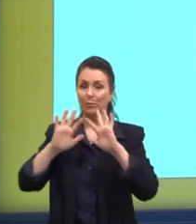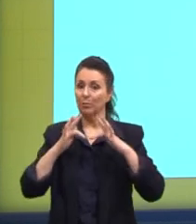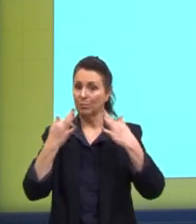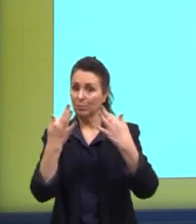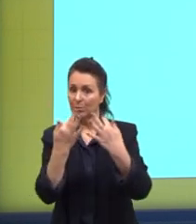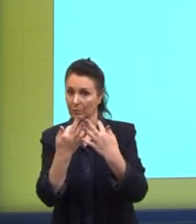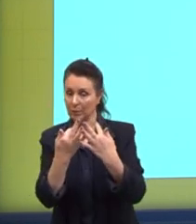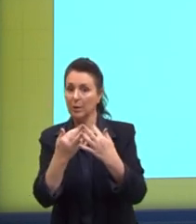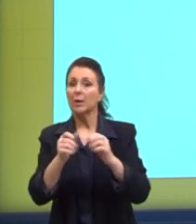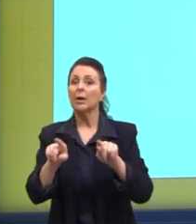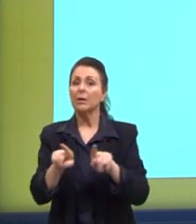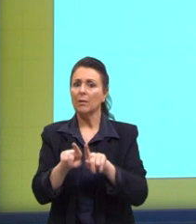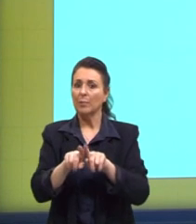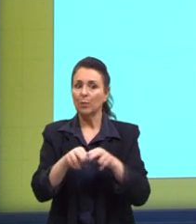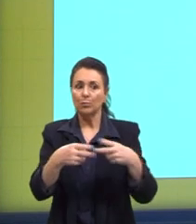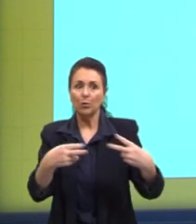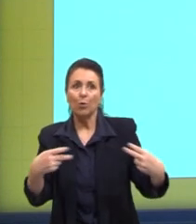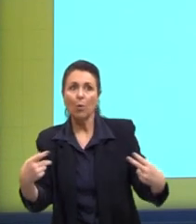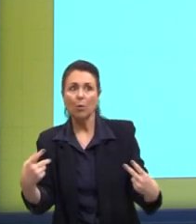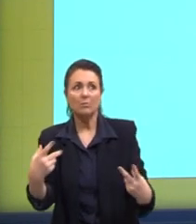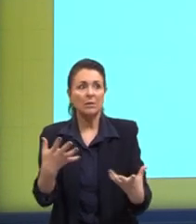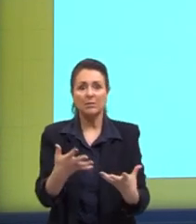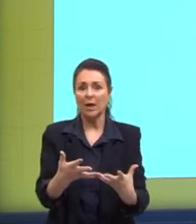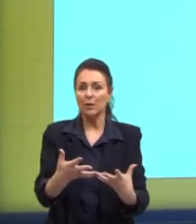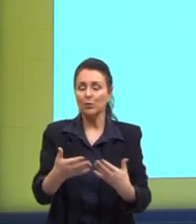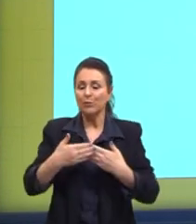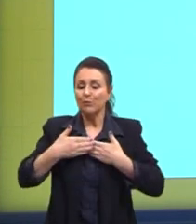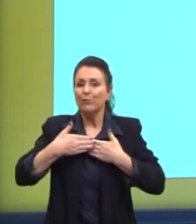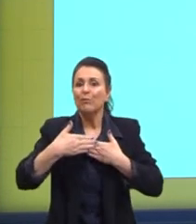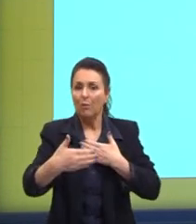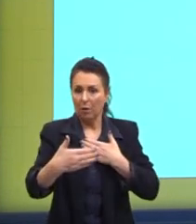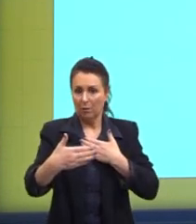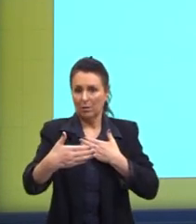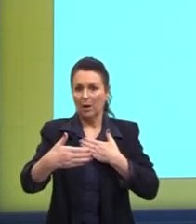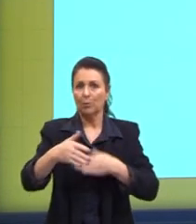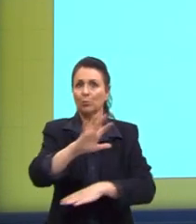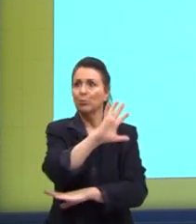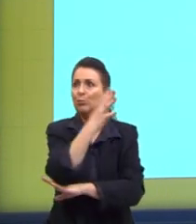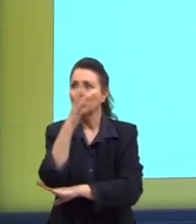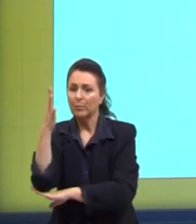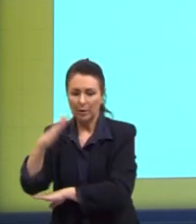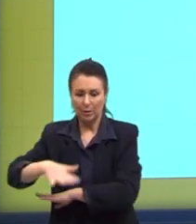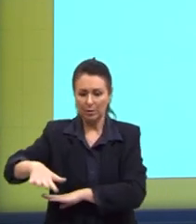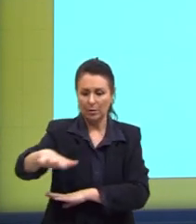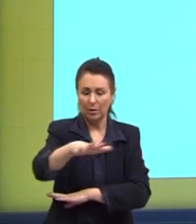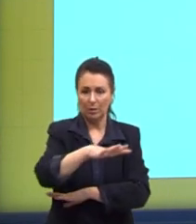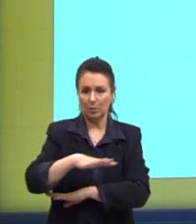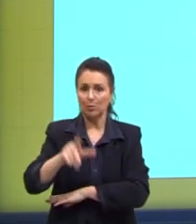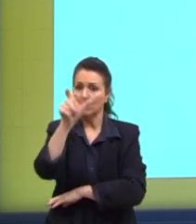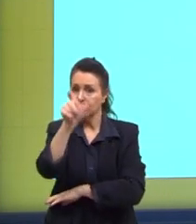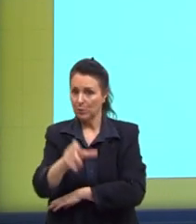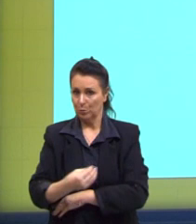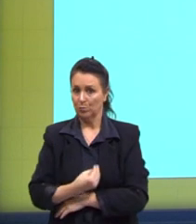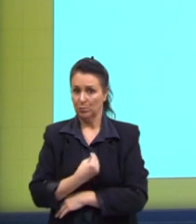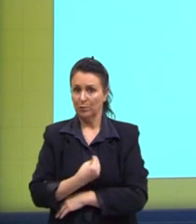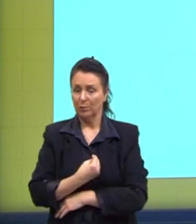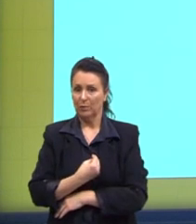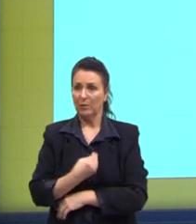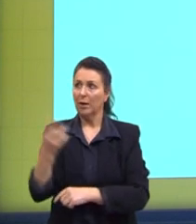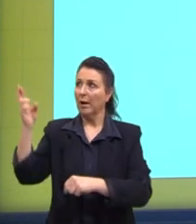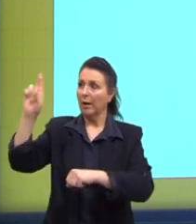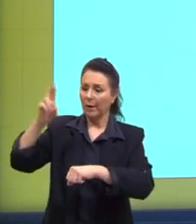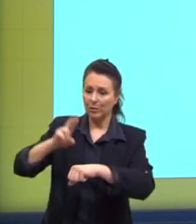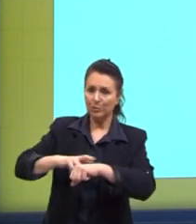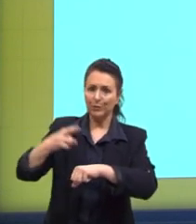causada por fatores externos, como eu comentei com vocês, os fatores ambientais. A radiação,